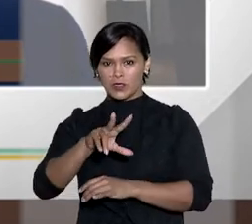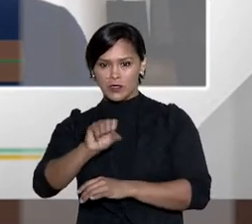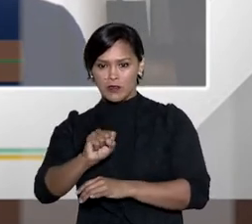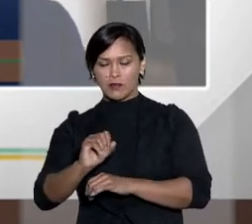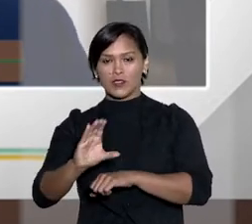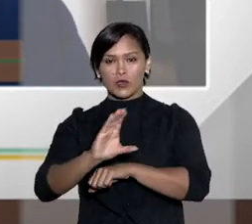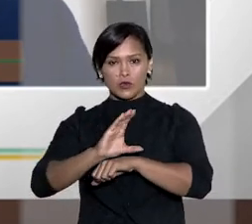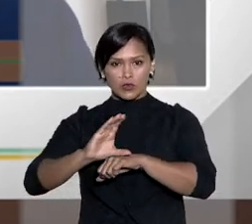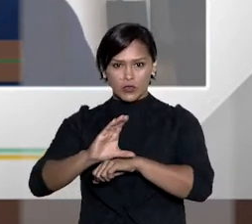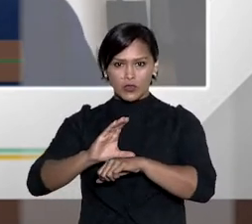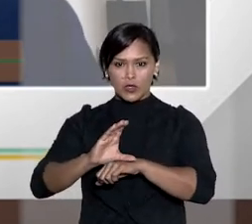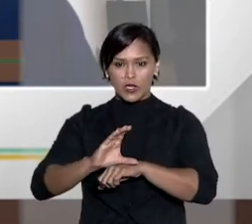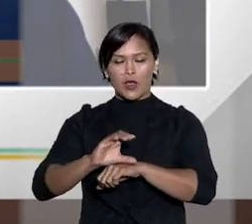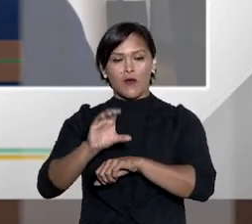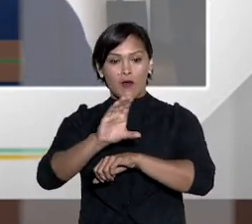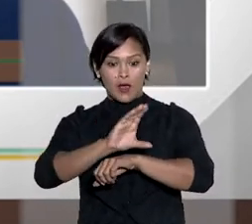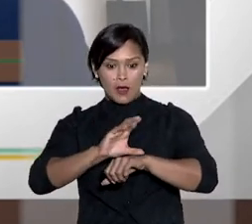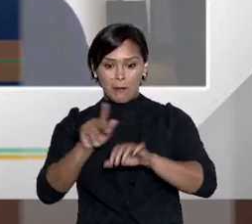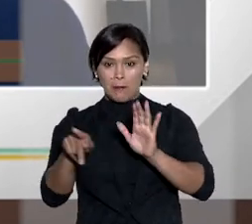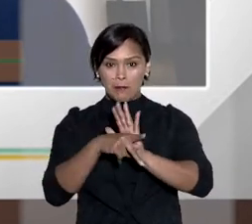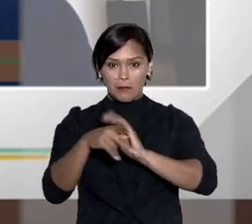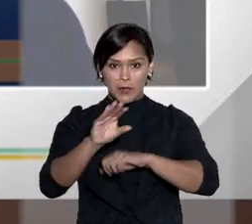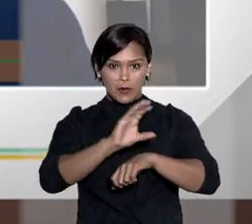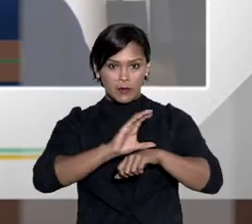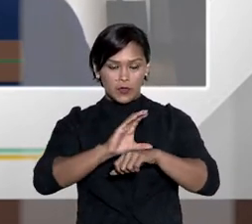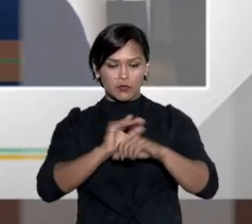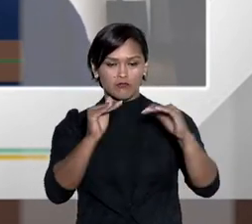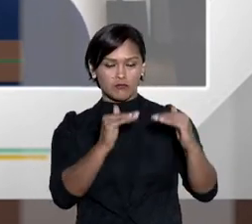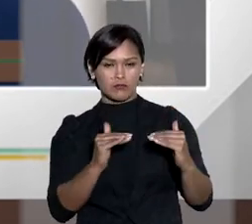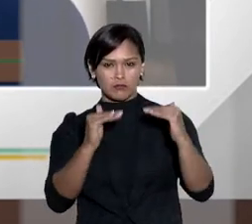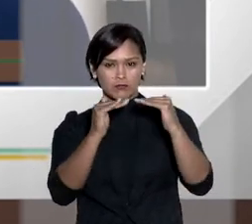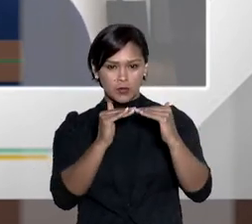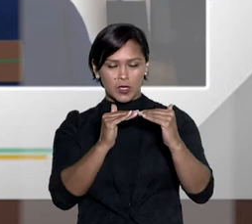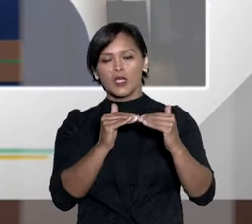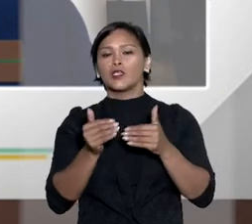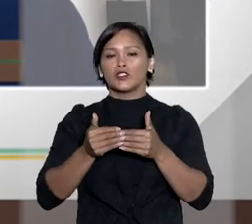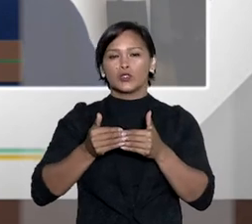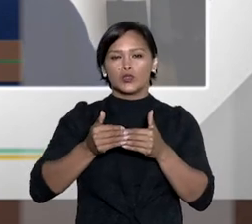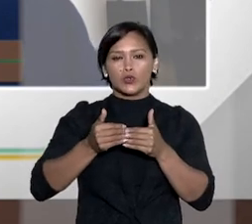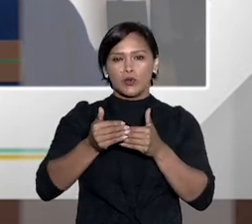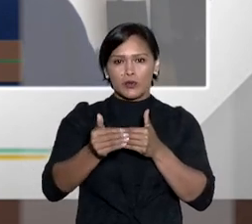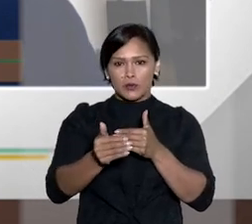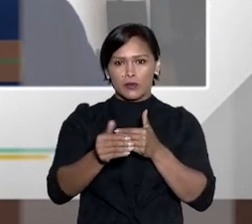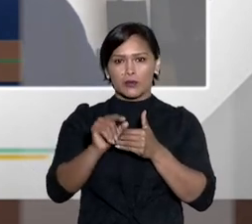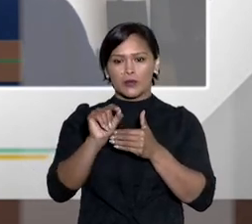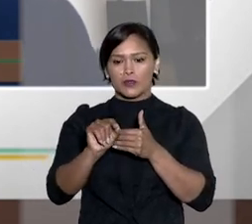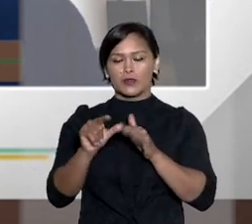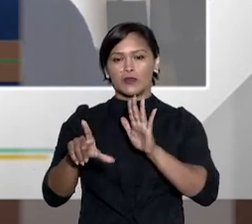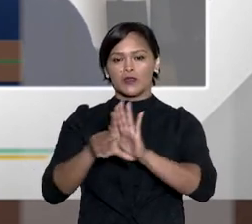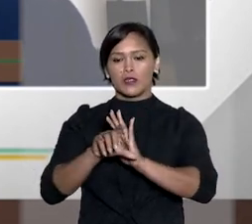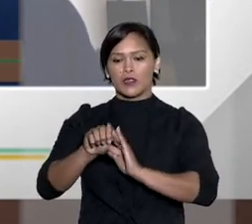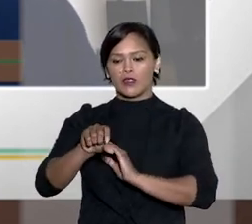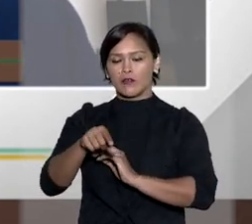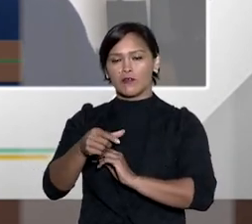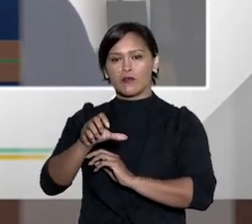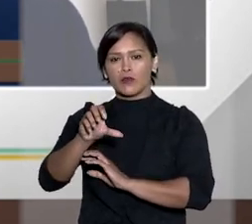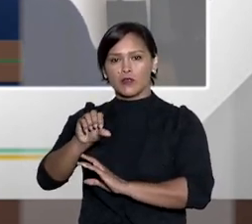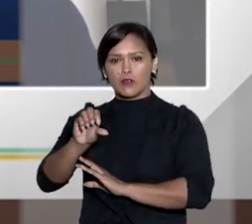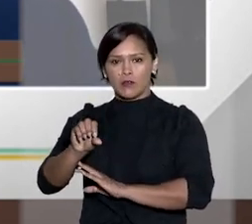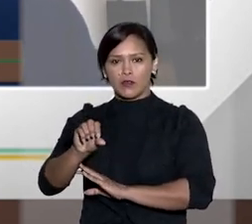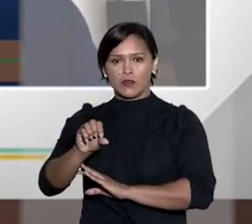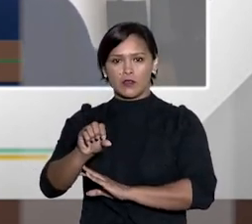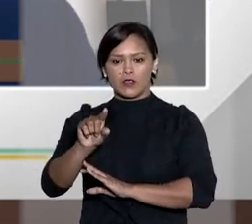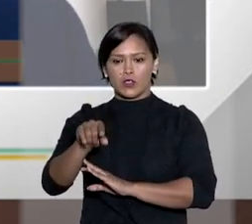Então, a Constituição estabelece que o procedimento da lei 9.099, com força do